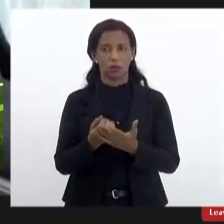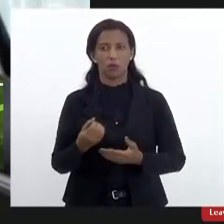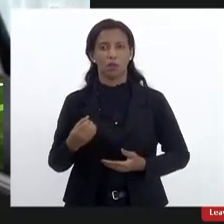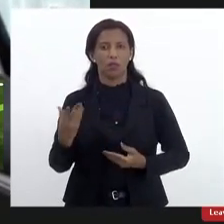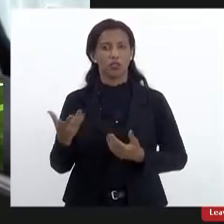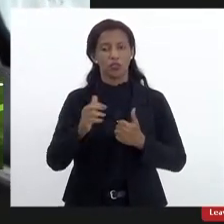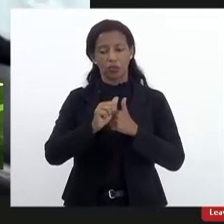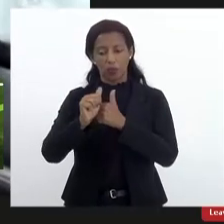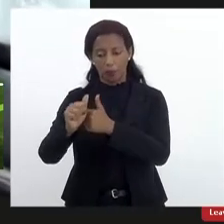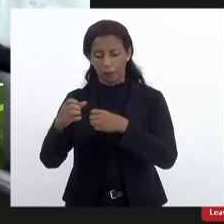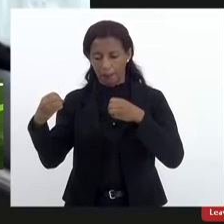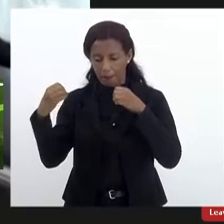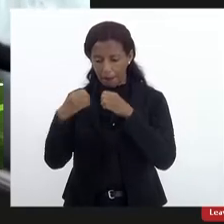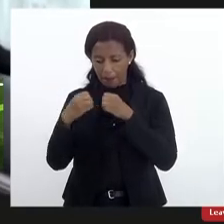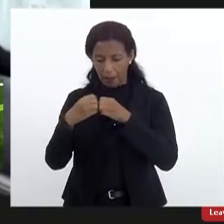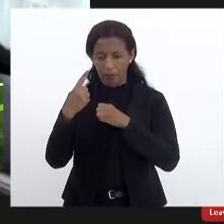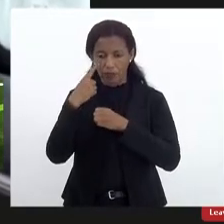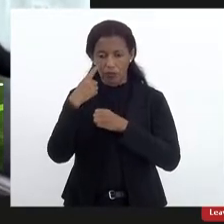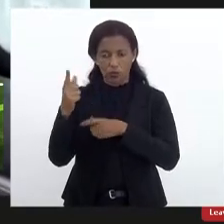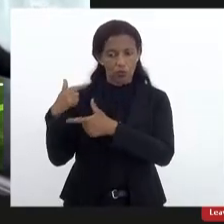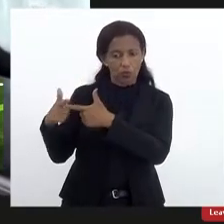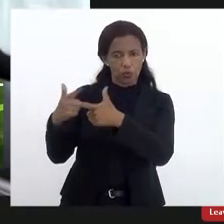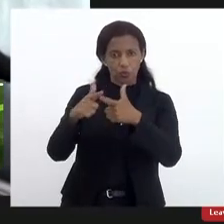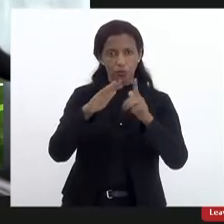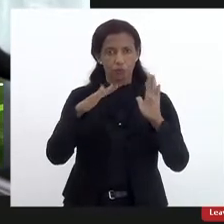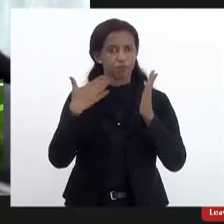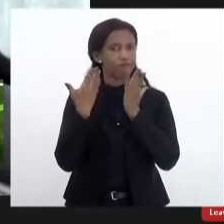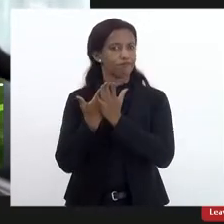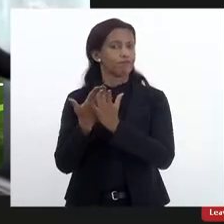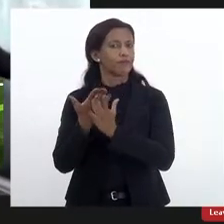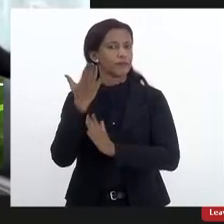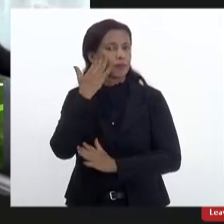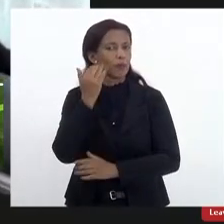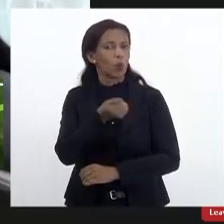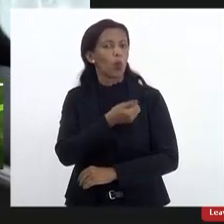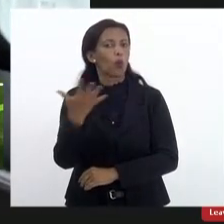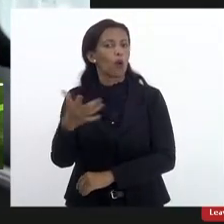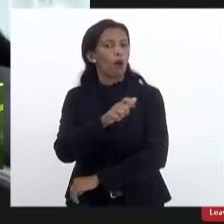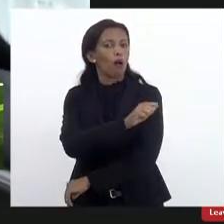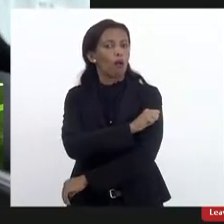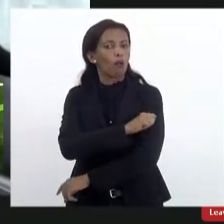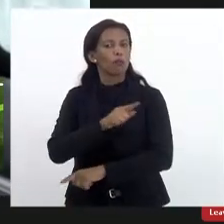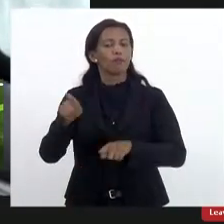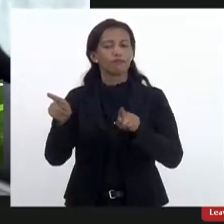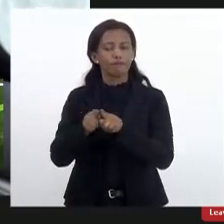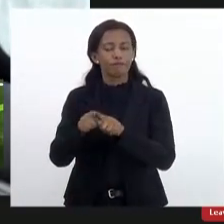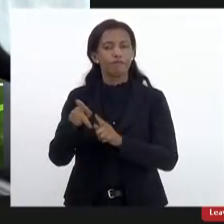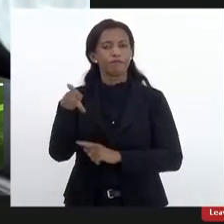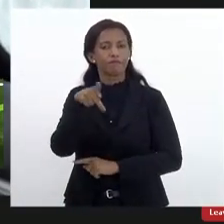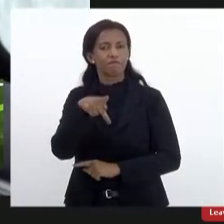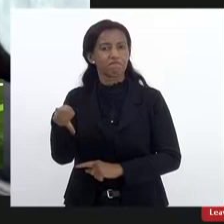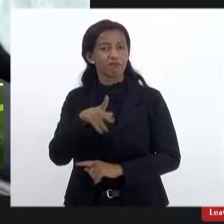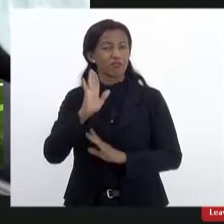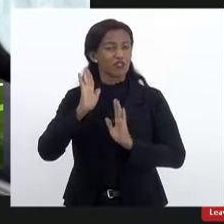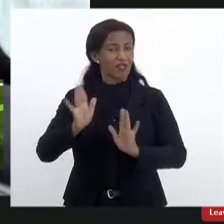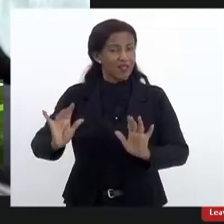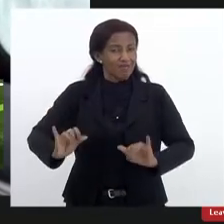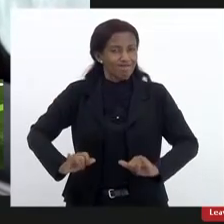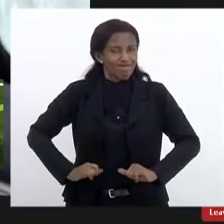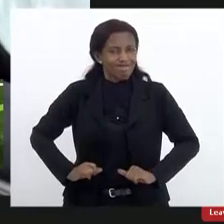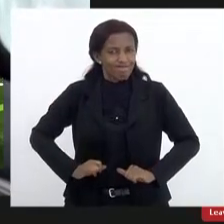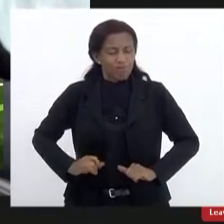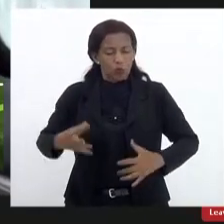que acompanha de perto o chão da escola sabe o quanto os nossos alunos e também os professores já sofriam com